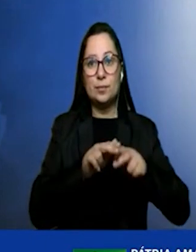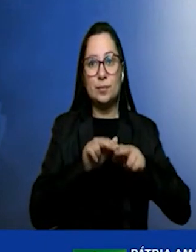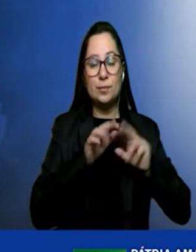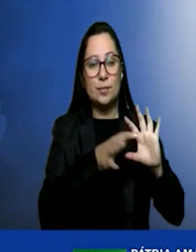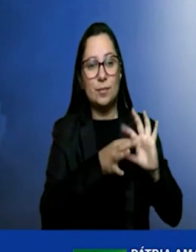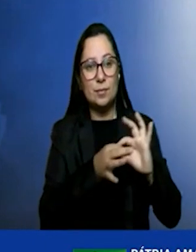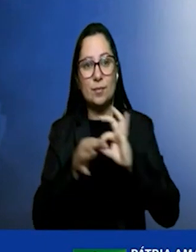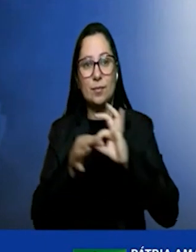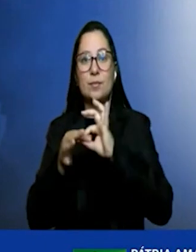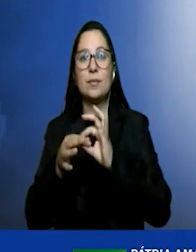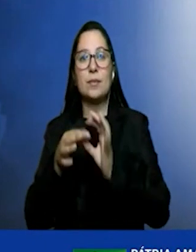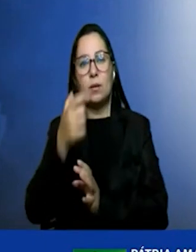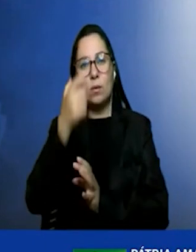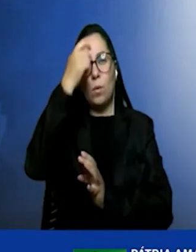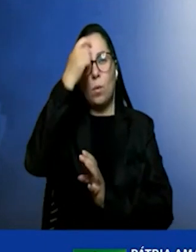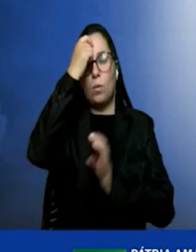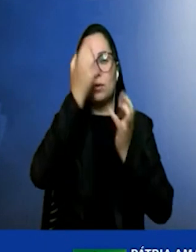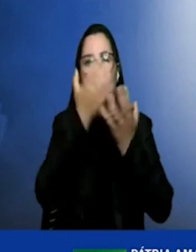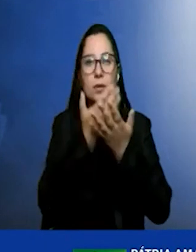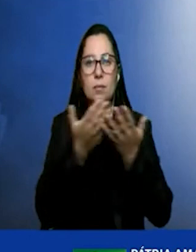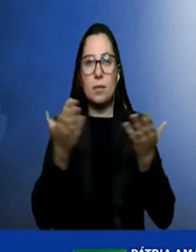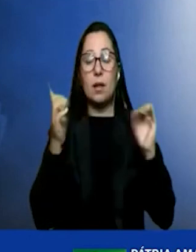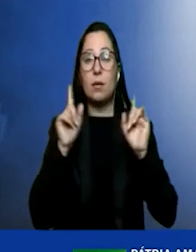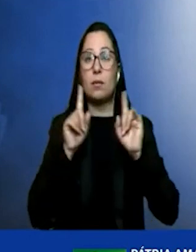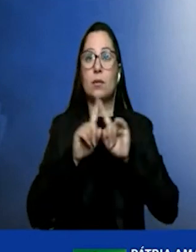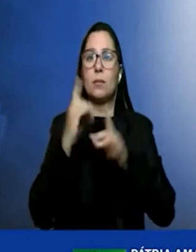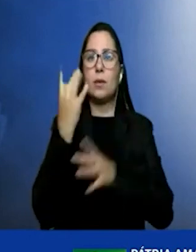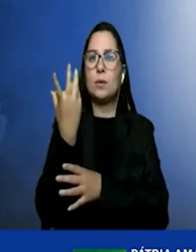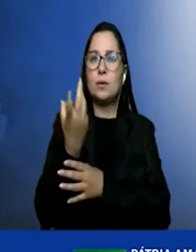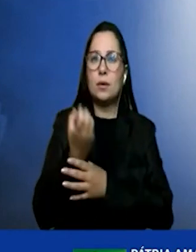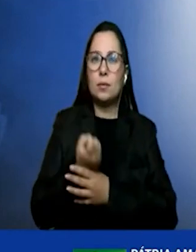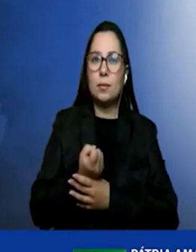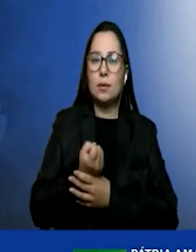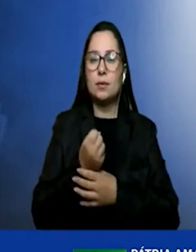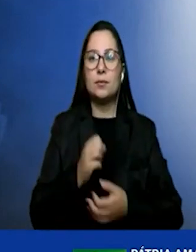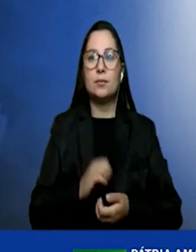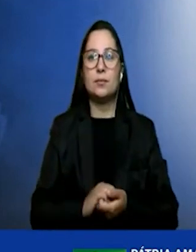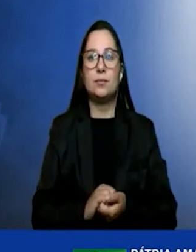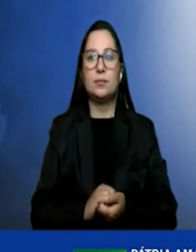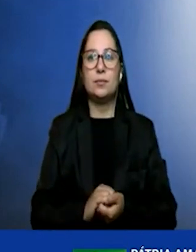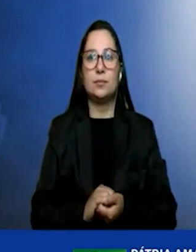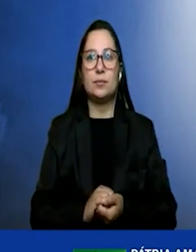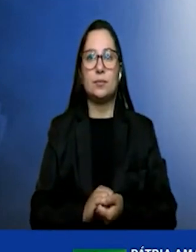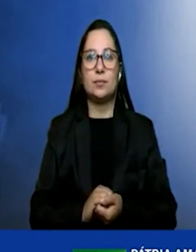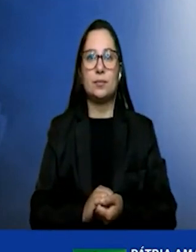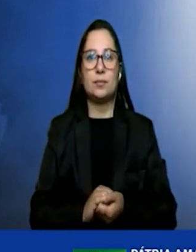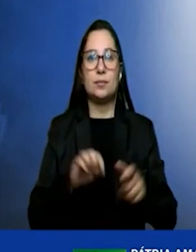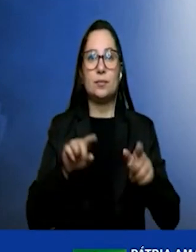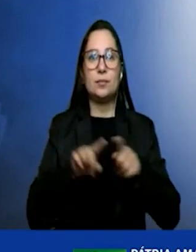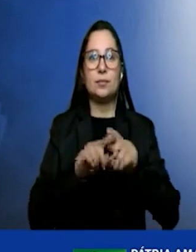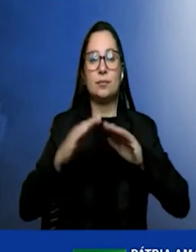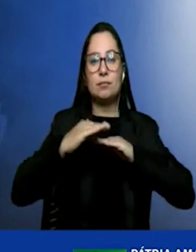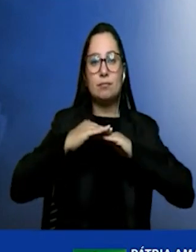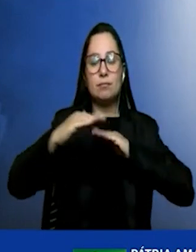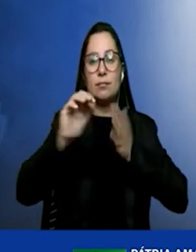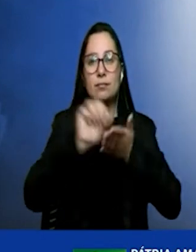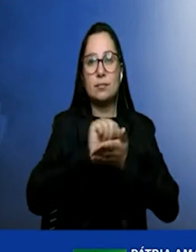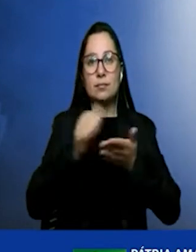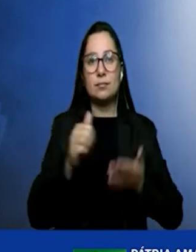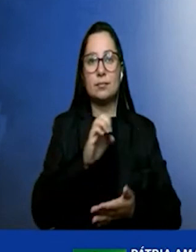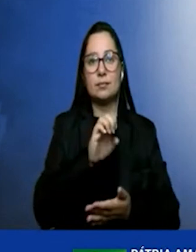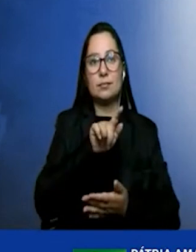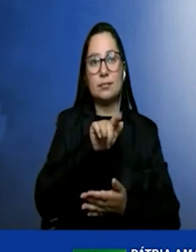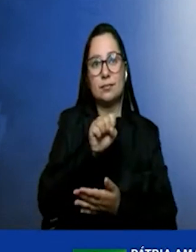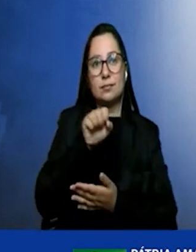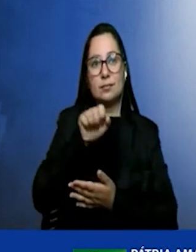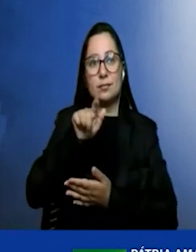consciência ambiental e de sustentabilidade, além do estabelecimento de uma agenda ESG voltada